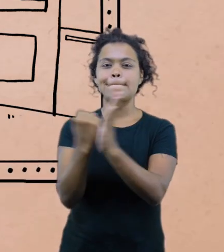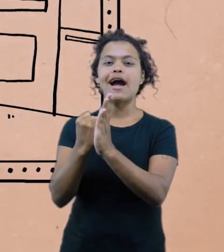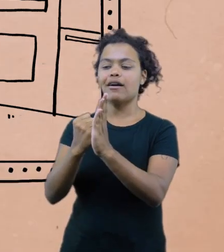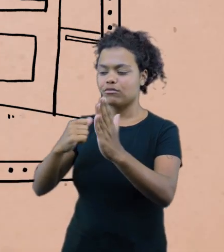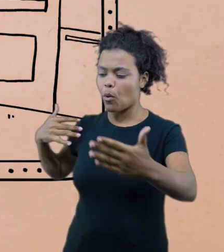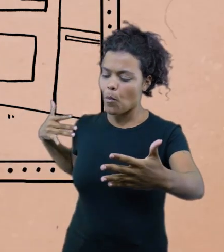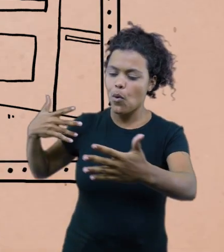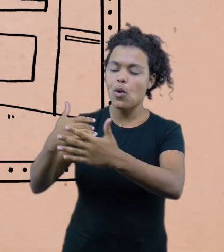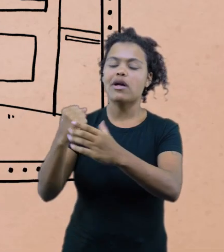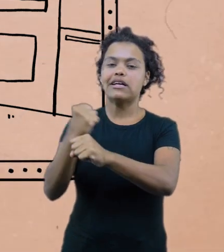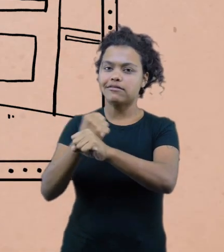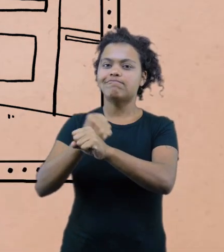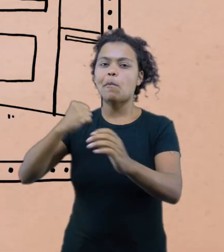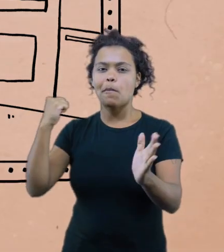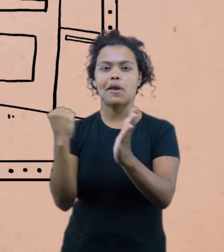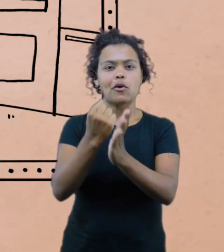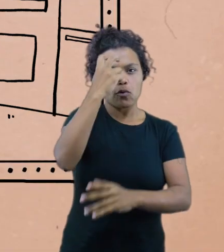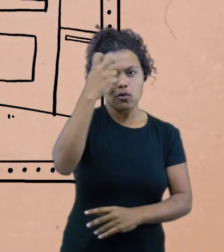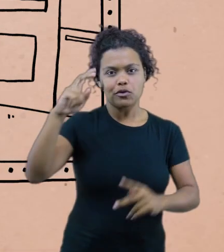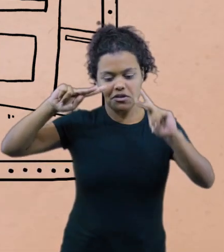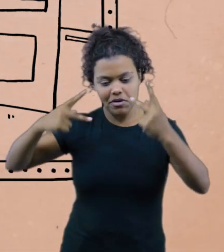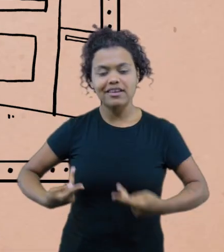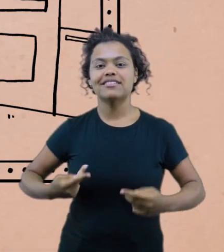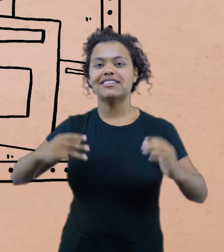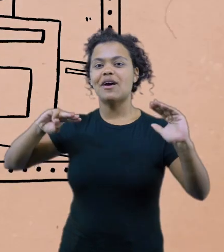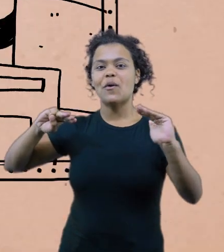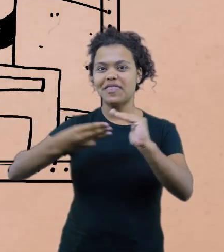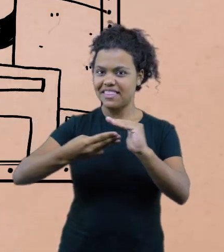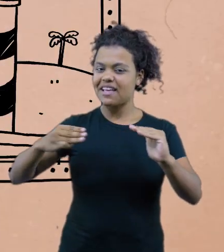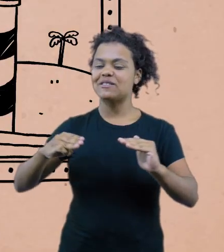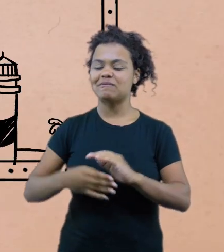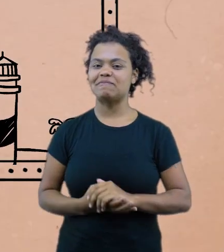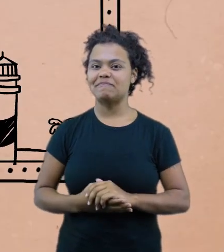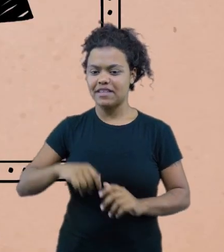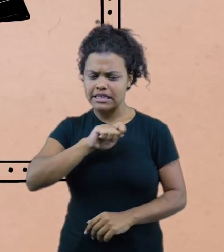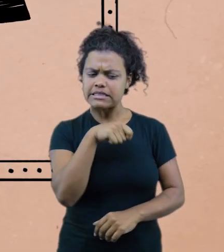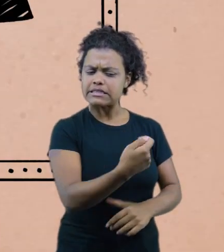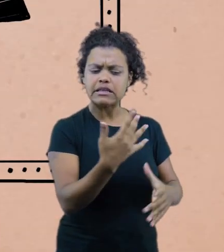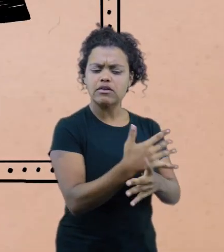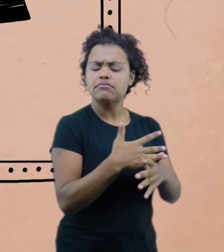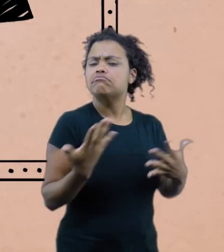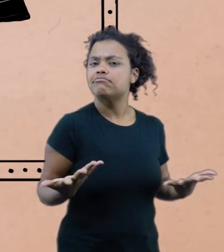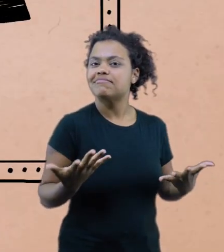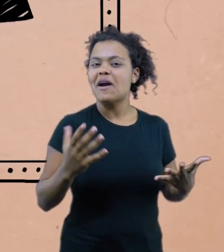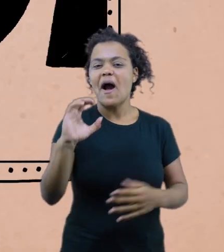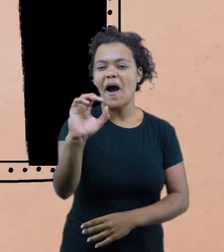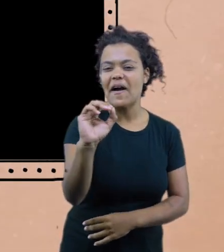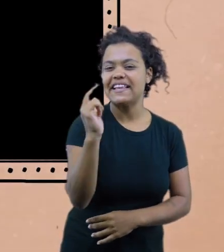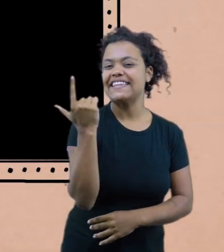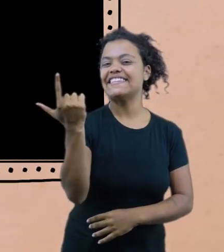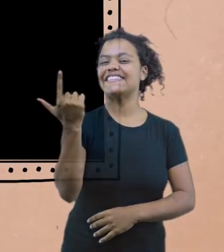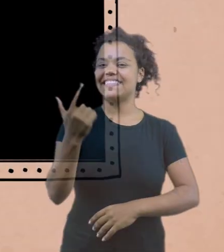foi declarada Patrimônio Cultural da Humanidade pela Unesco. O nome? Oh, linda!